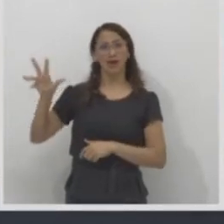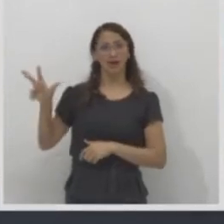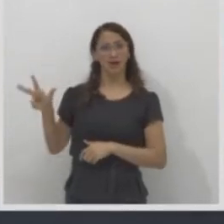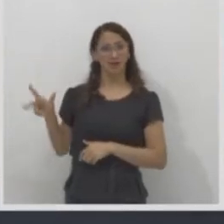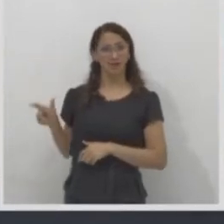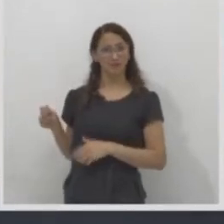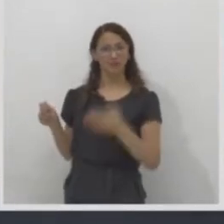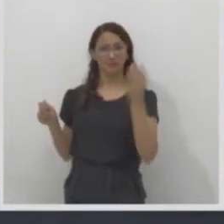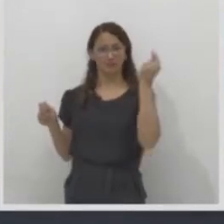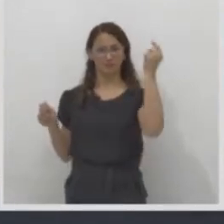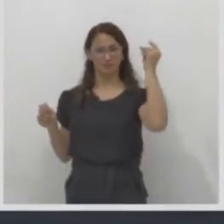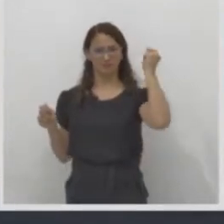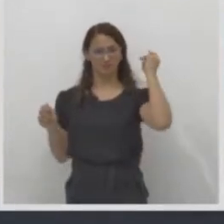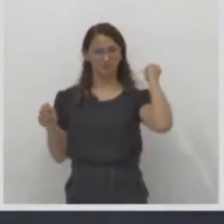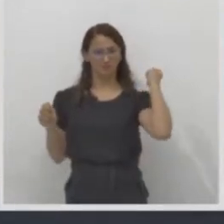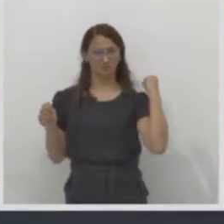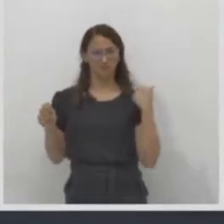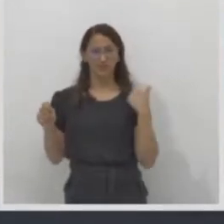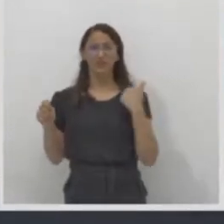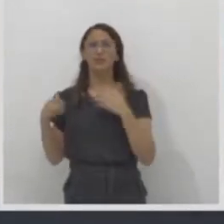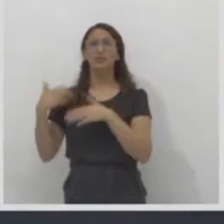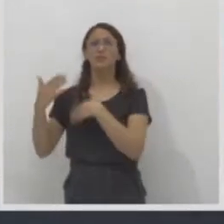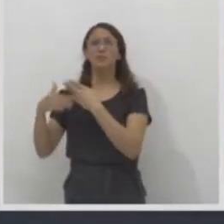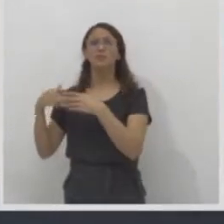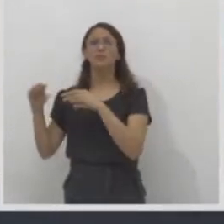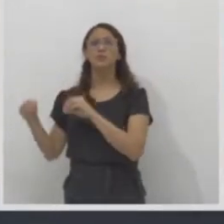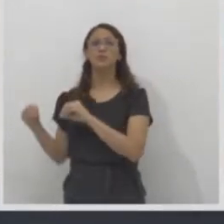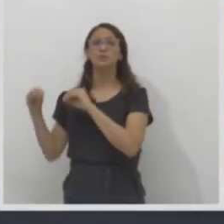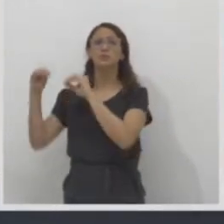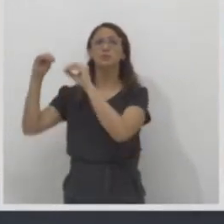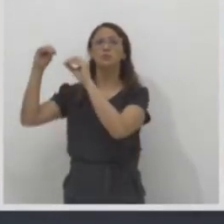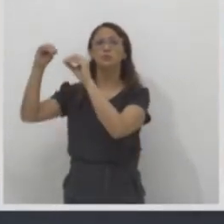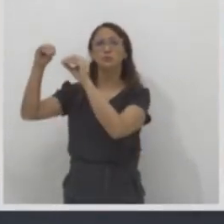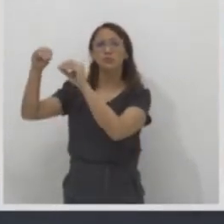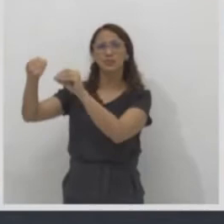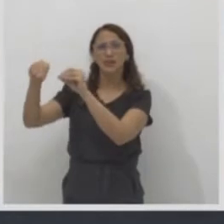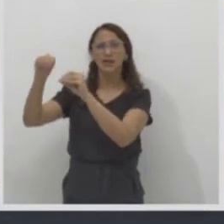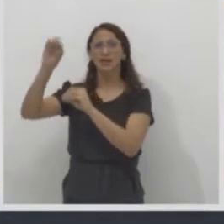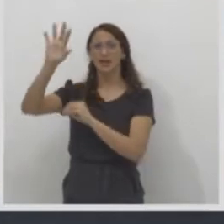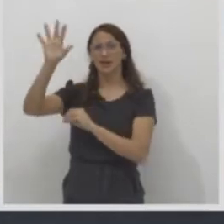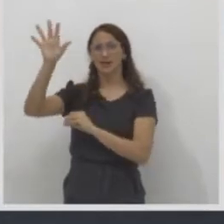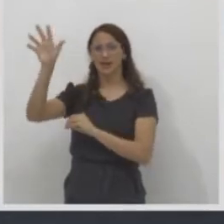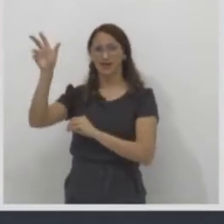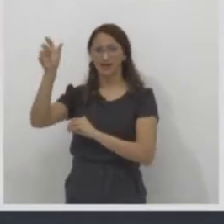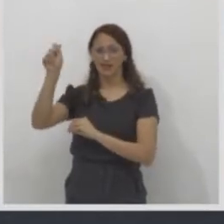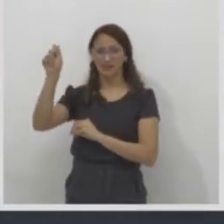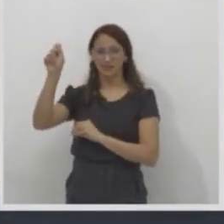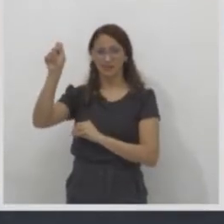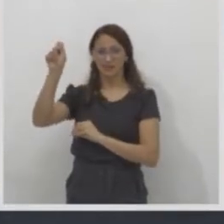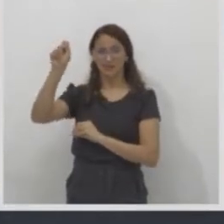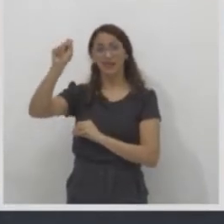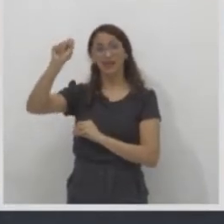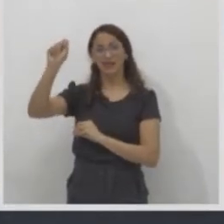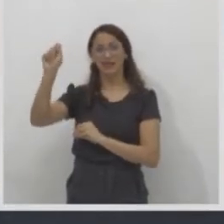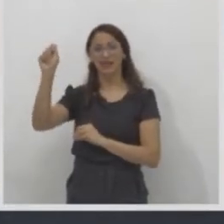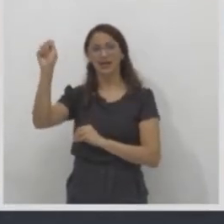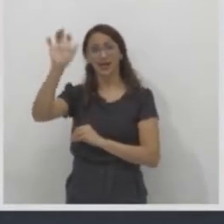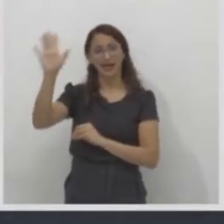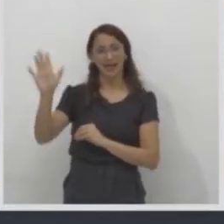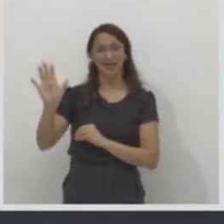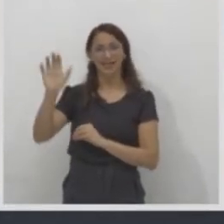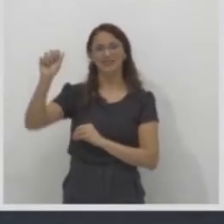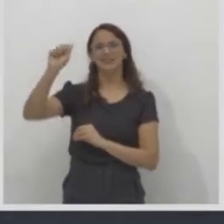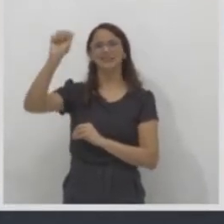E da África foi para o Oriente Médio, para a Ásia, para a Europa e migrou da Ásia